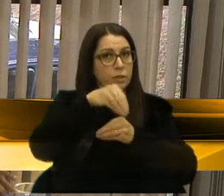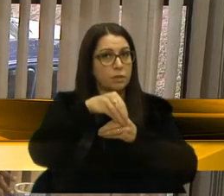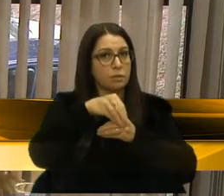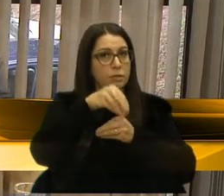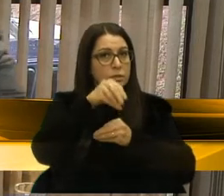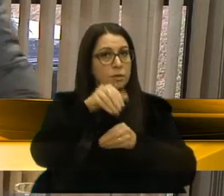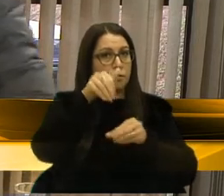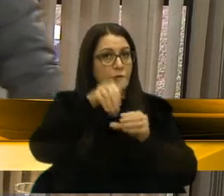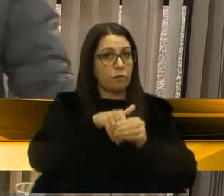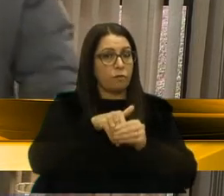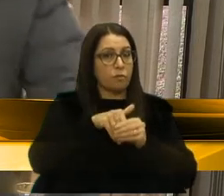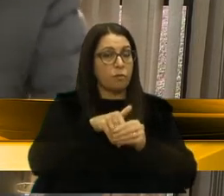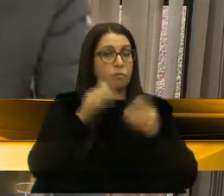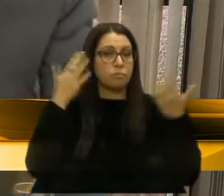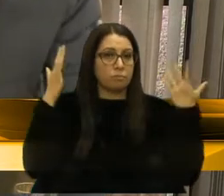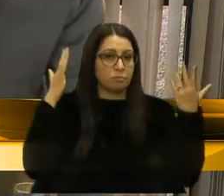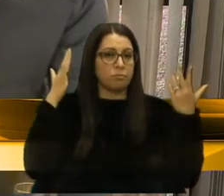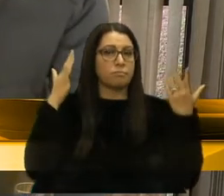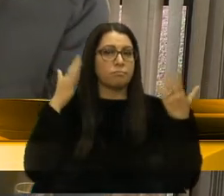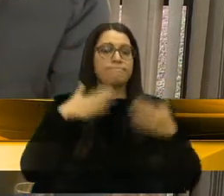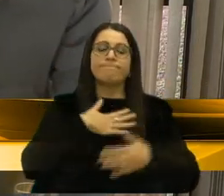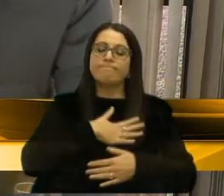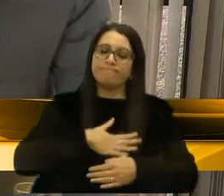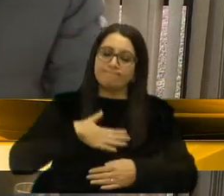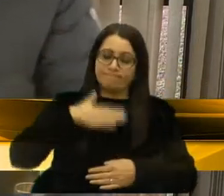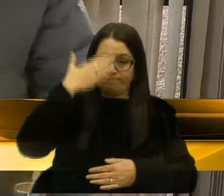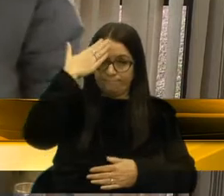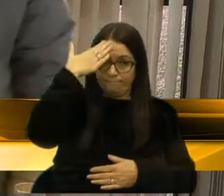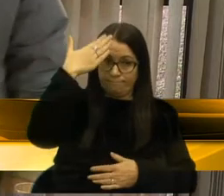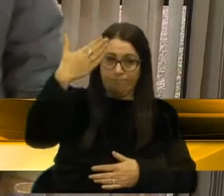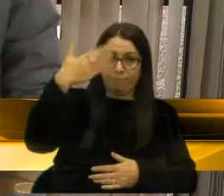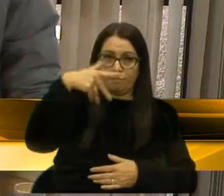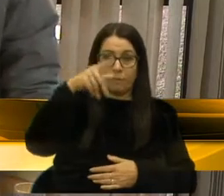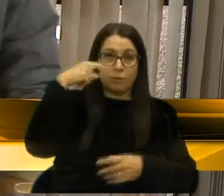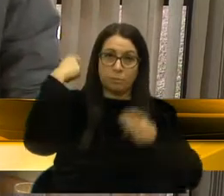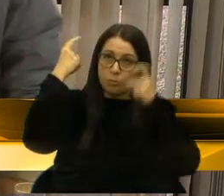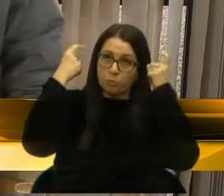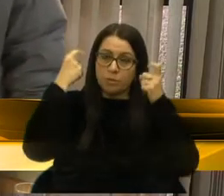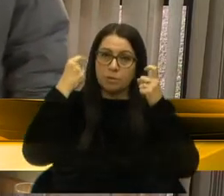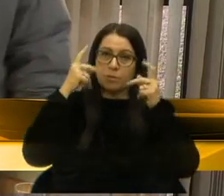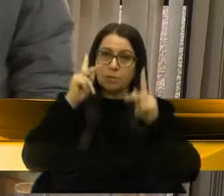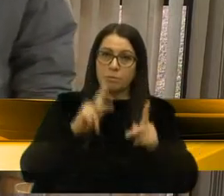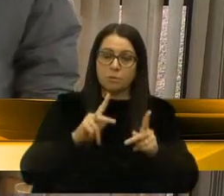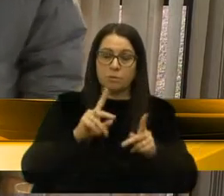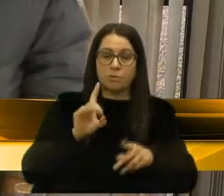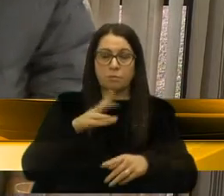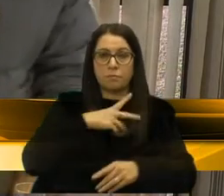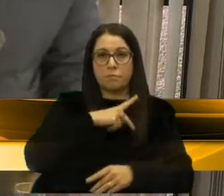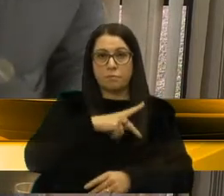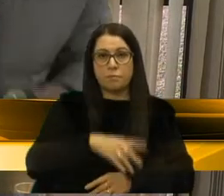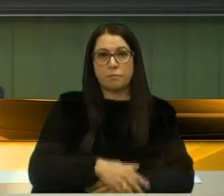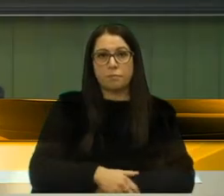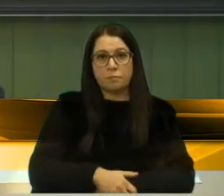um voto de louvor e de gratidão por essa preocupação com o próximo. Era isso, senhor presidente.